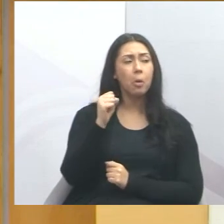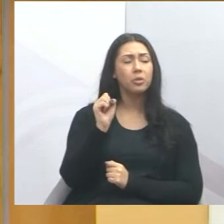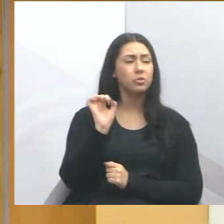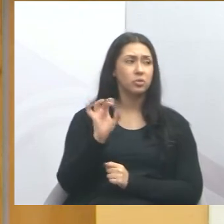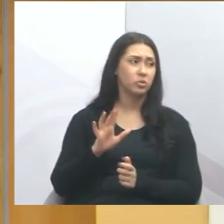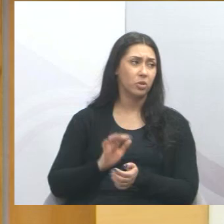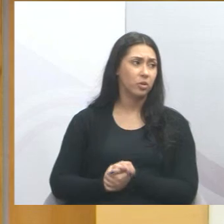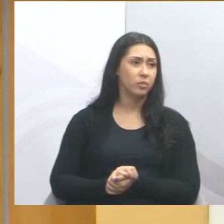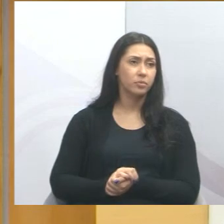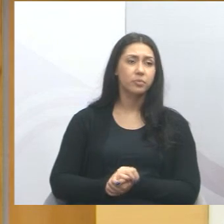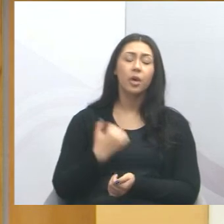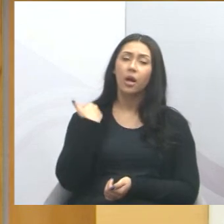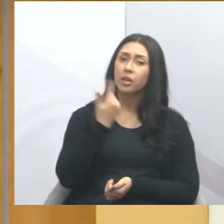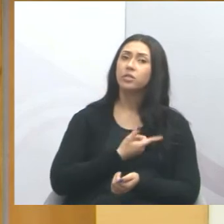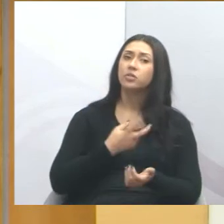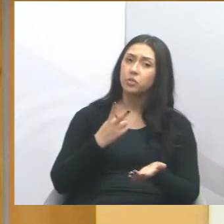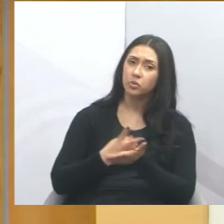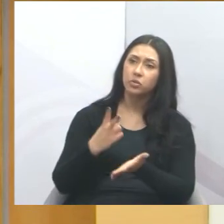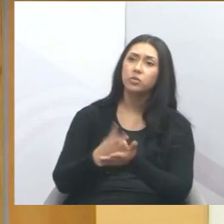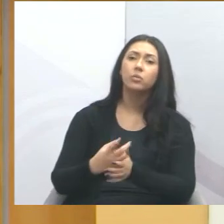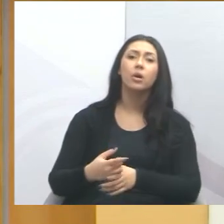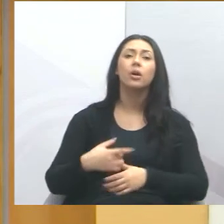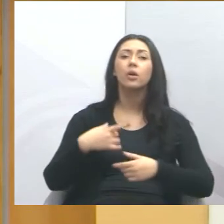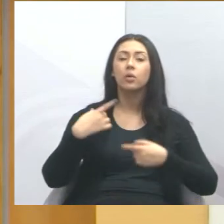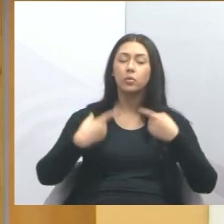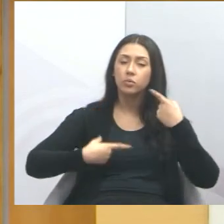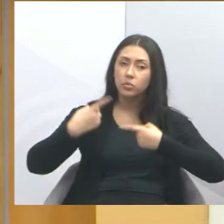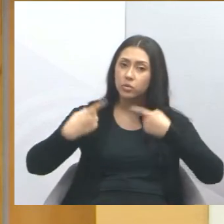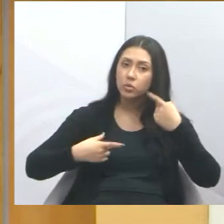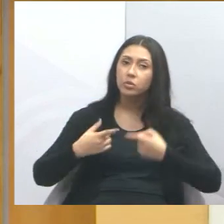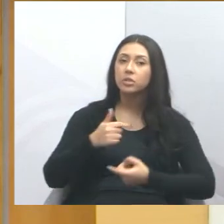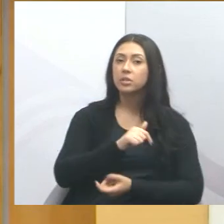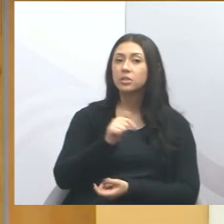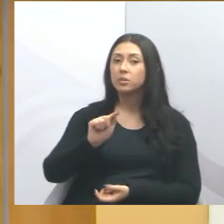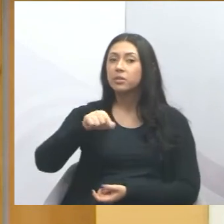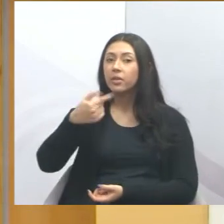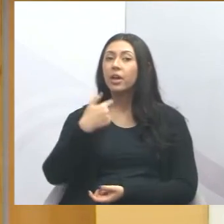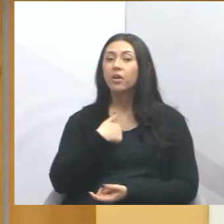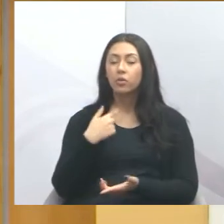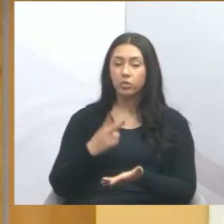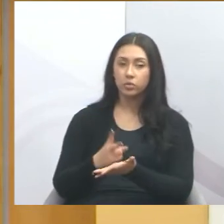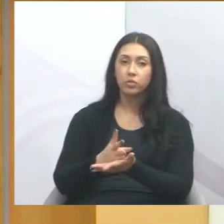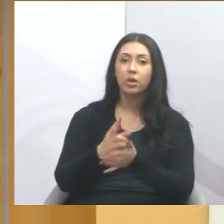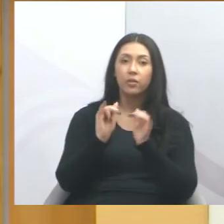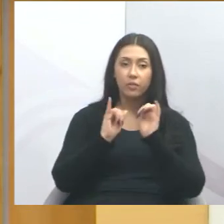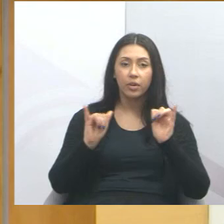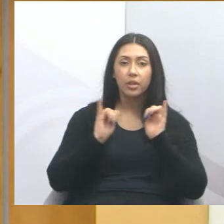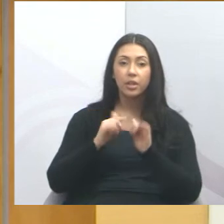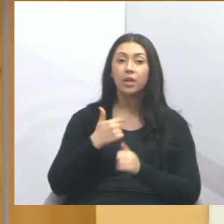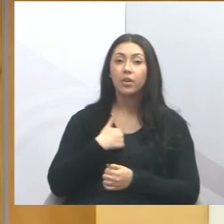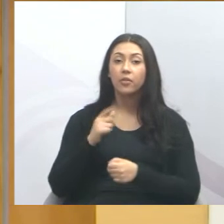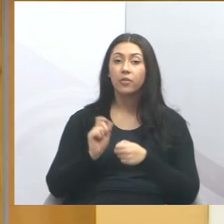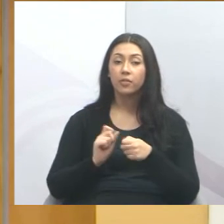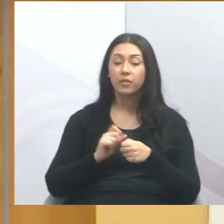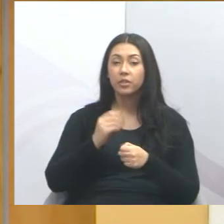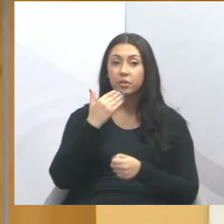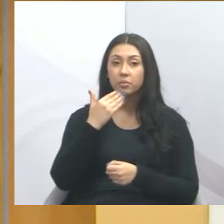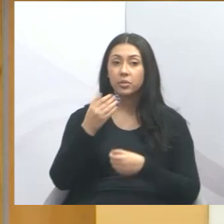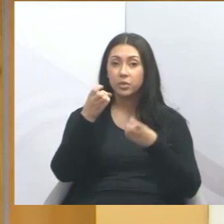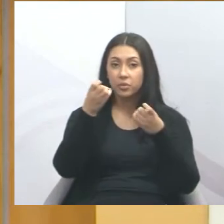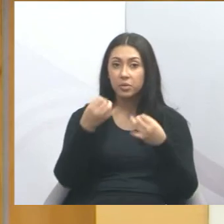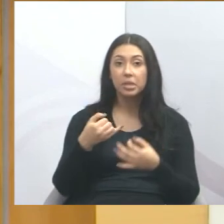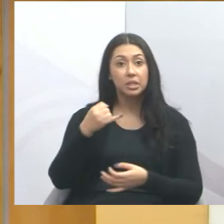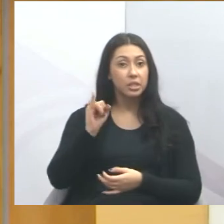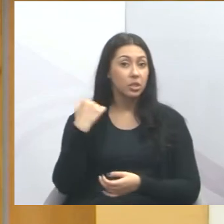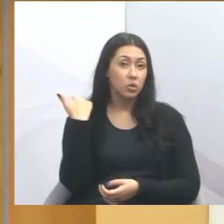nós vamos continuar com essa pauta, na semana que vem, vou continuar falando nessa tribuna, fiz o pedido de informação, e se não resolver na